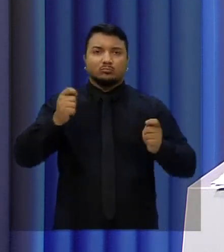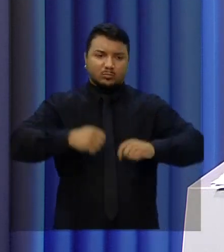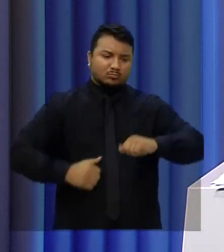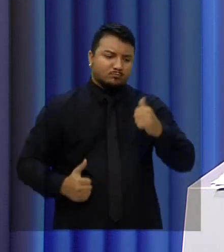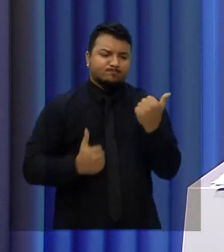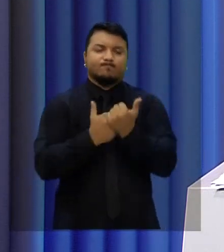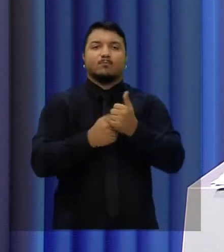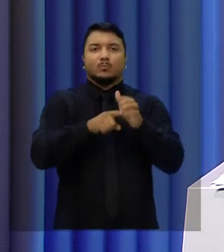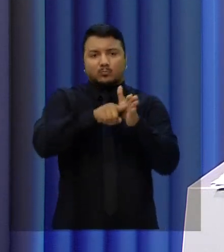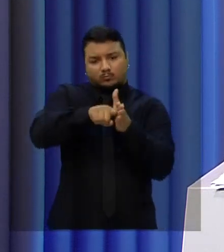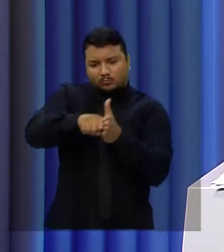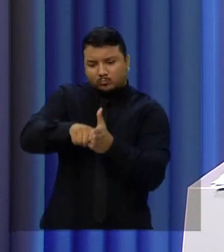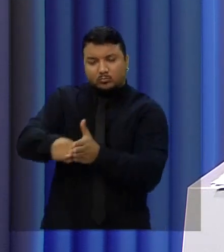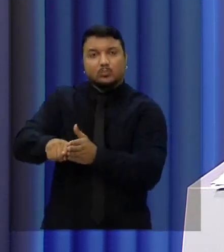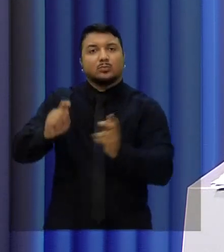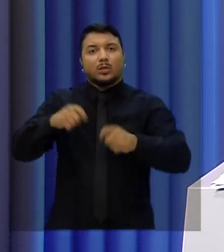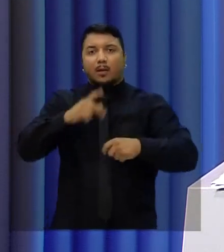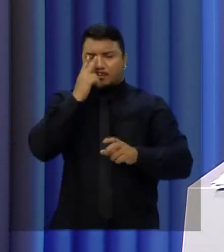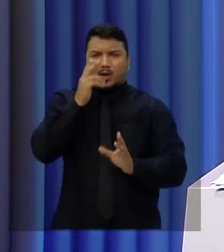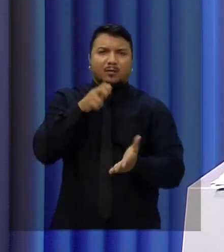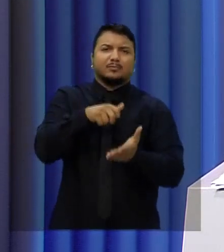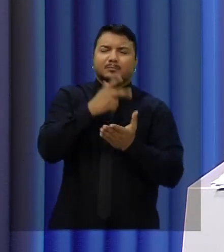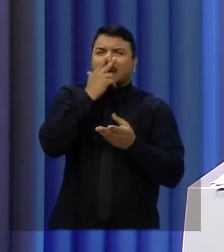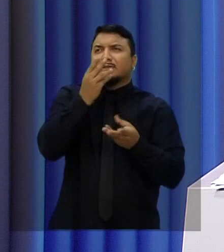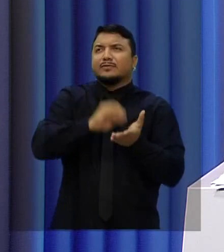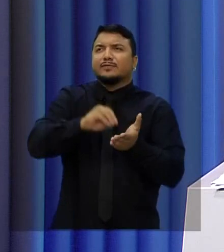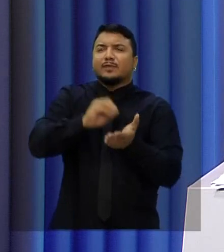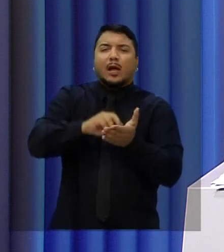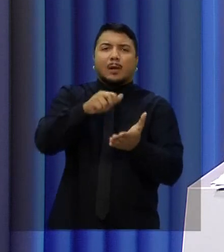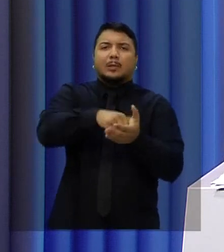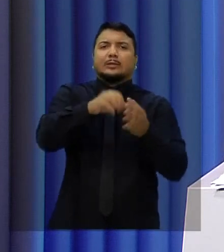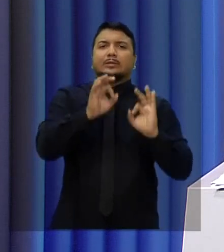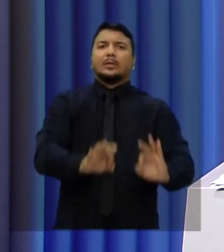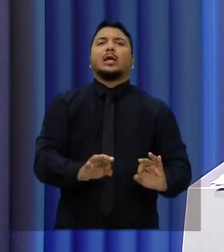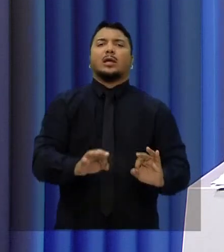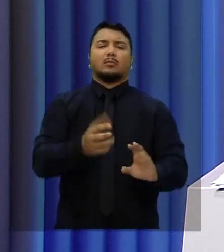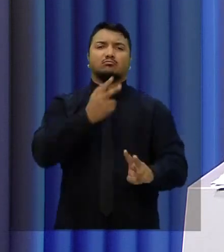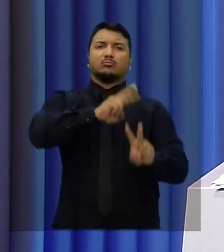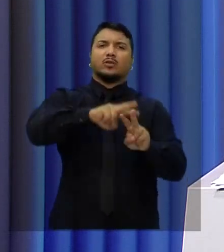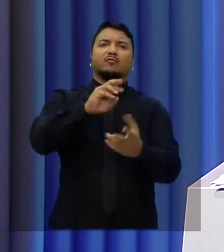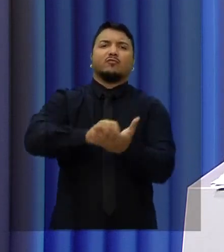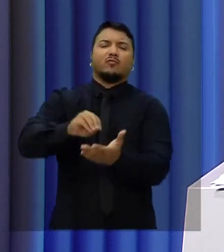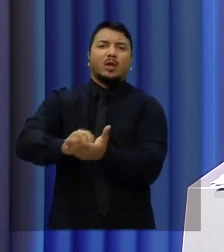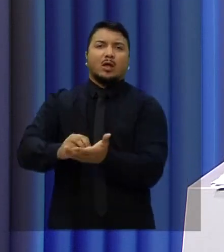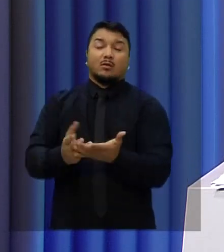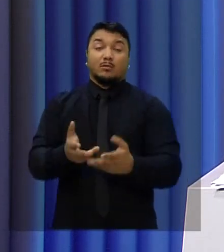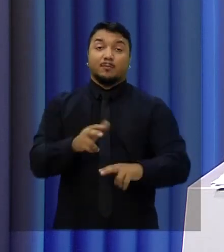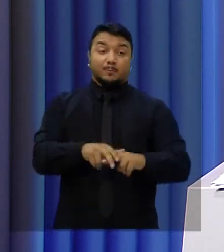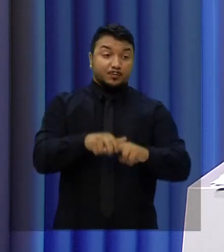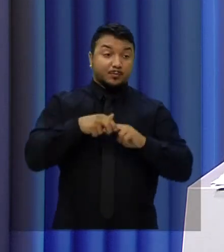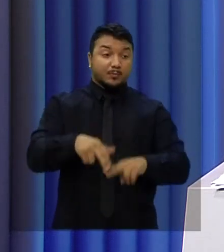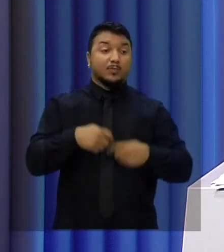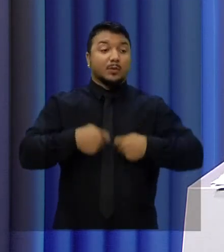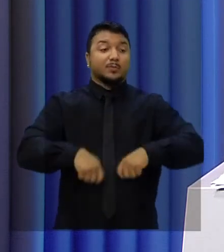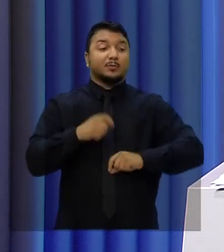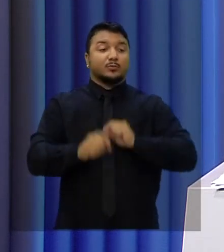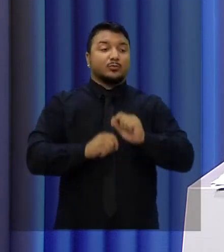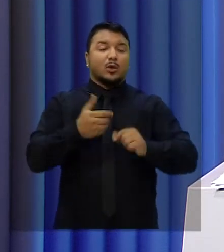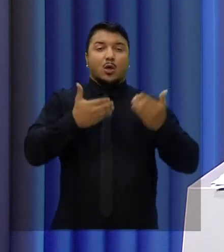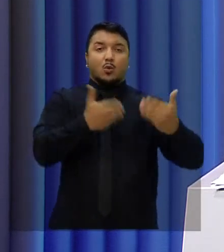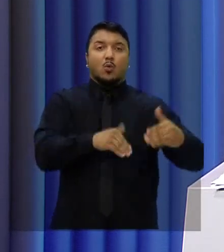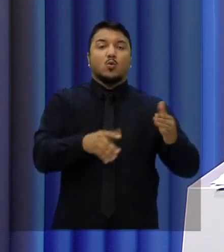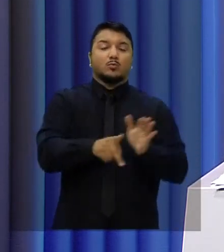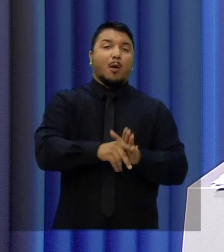investigação. A impunidade é a natureza do crime que acontece de novo. Então, é preciso que a gente faça um concurso para